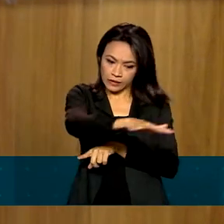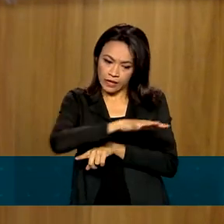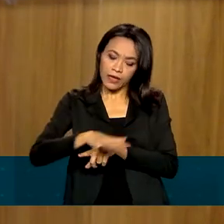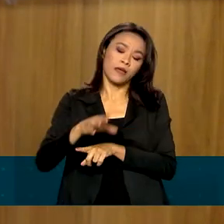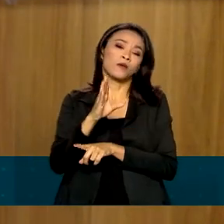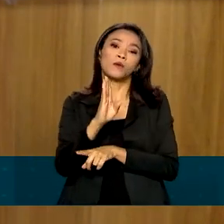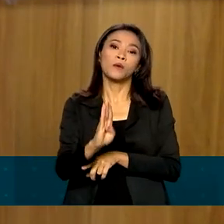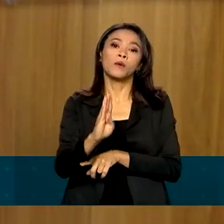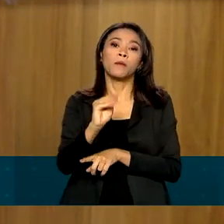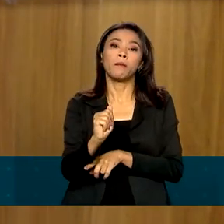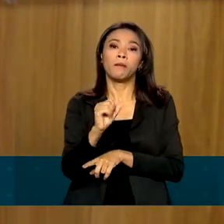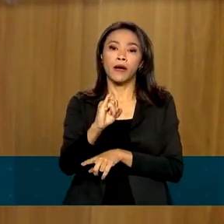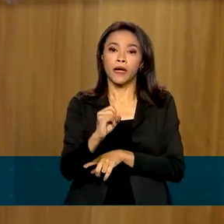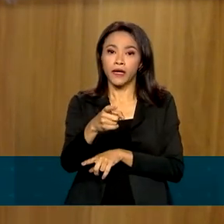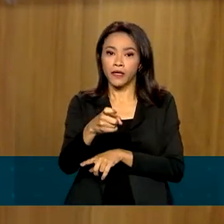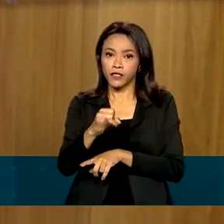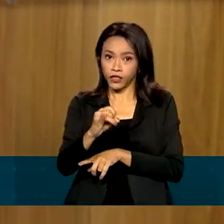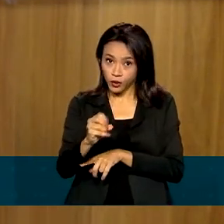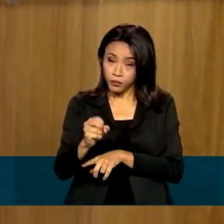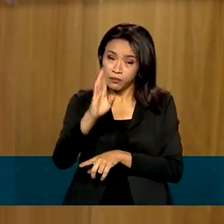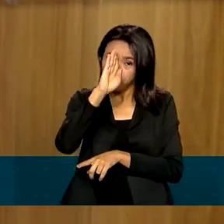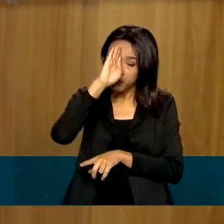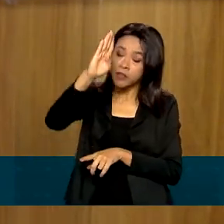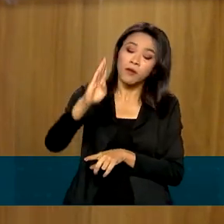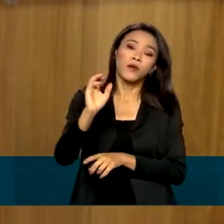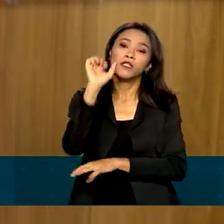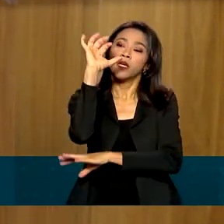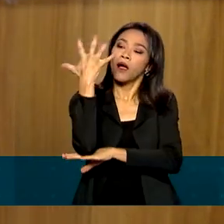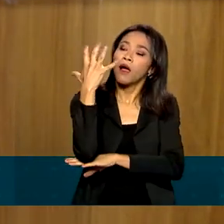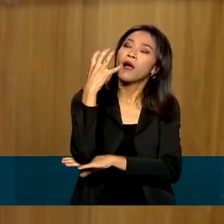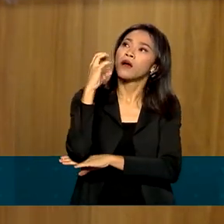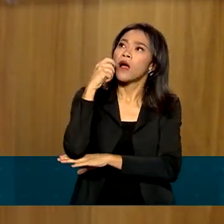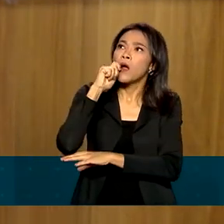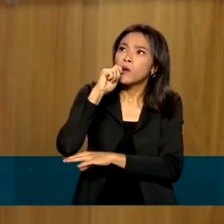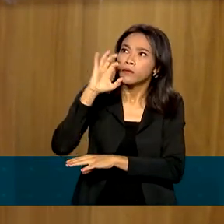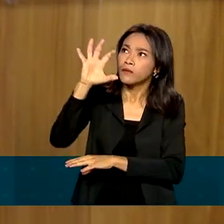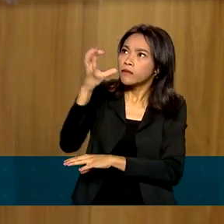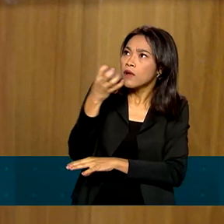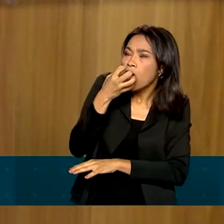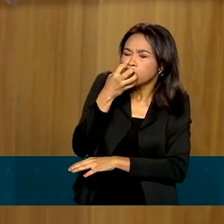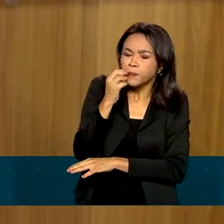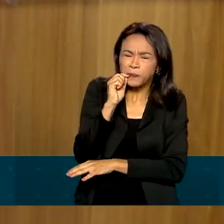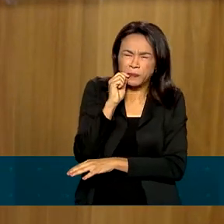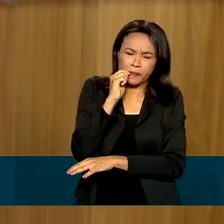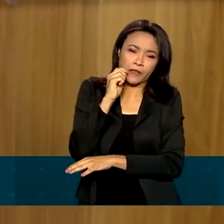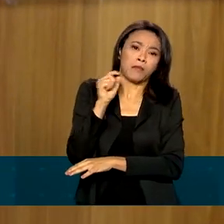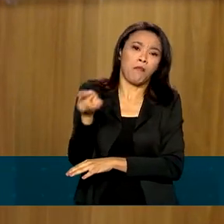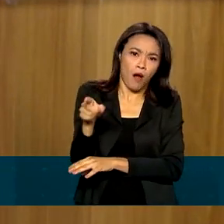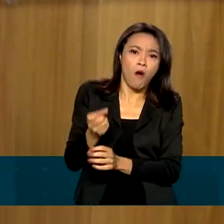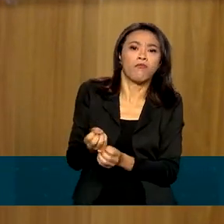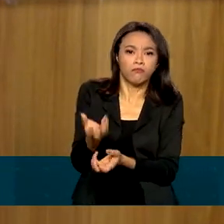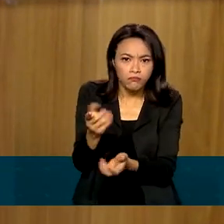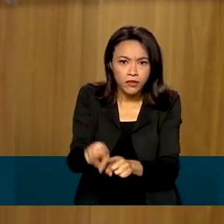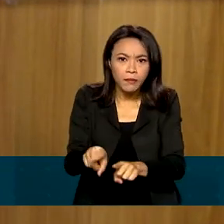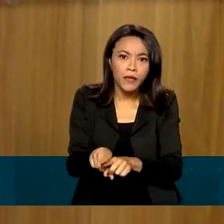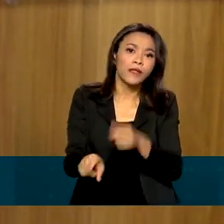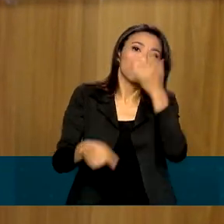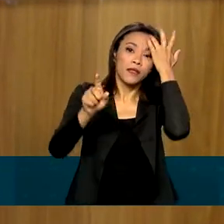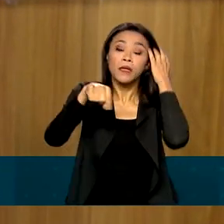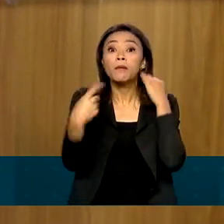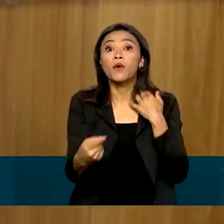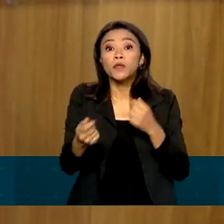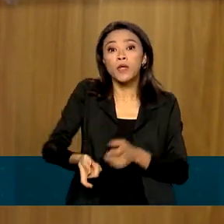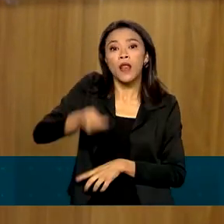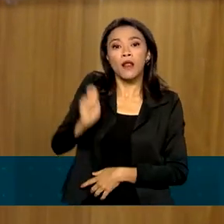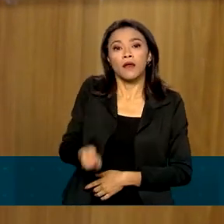mudas sendo plantadas lá, principalmente de limão, começou com plantação de limão, e a gente conseguiu fazer o leilão das etapas 3 e 9,